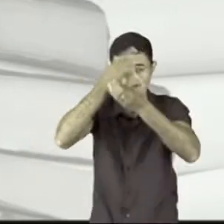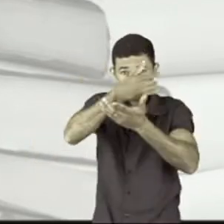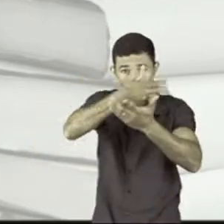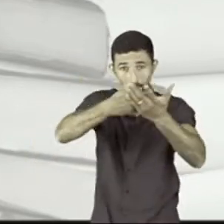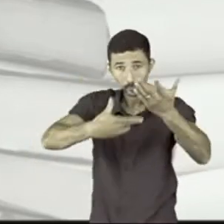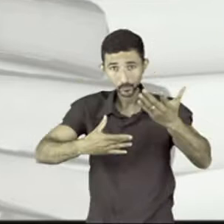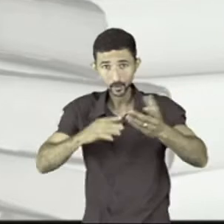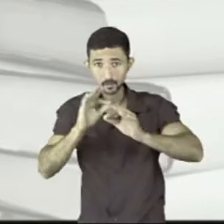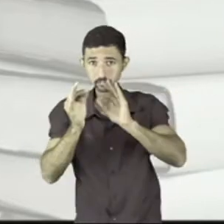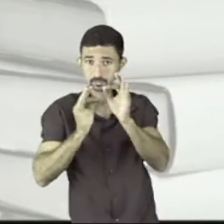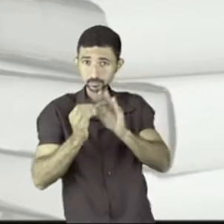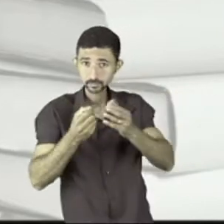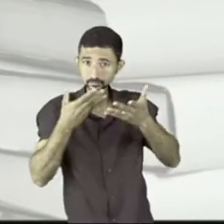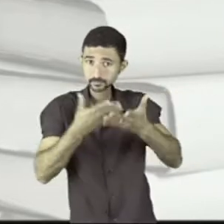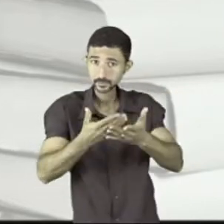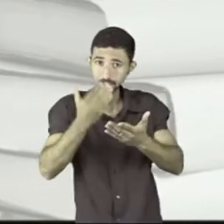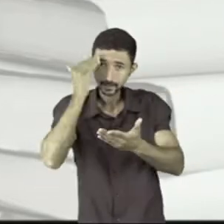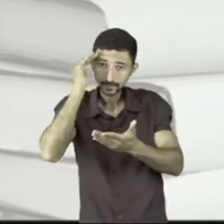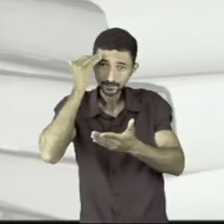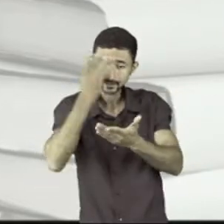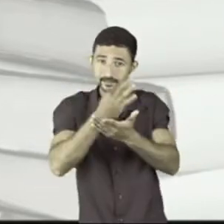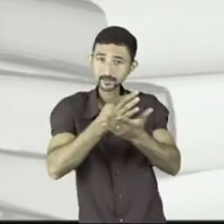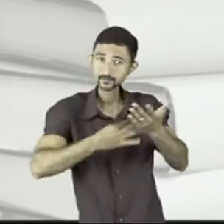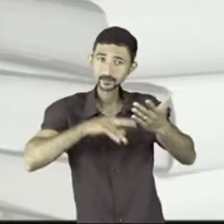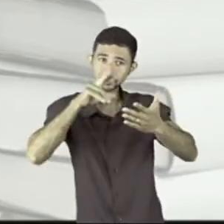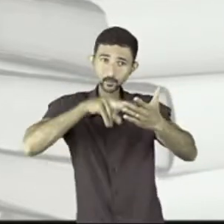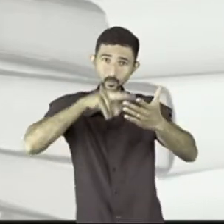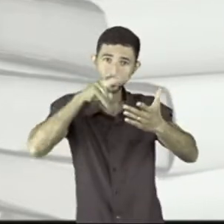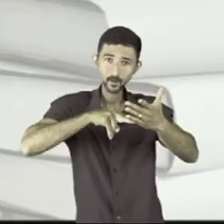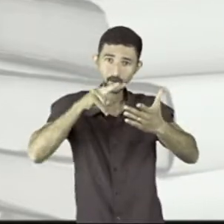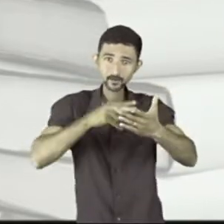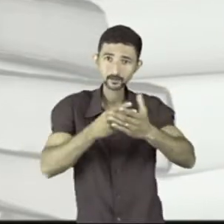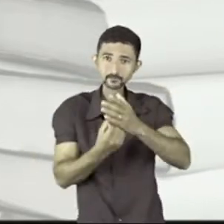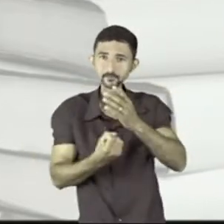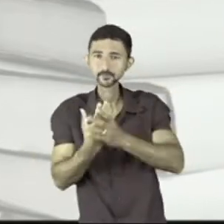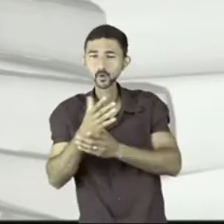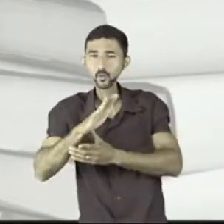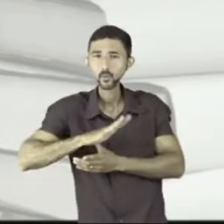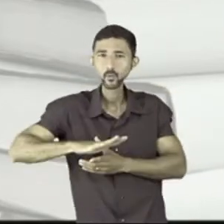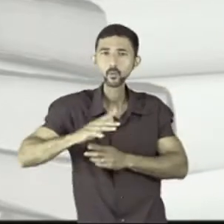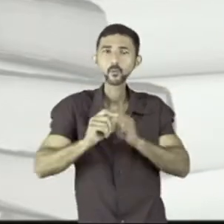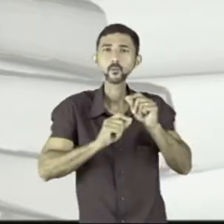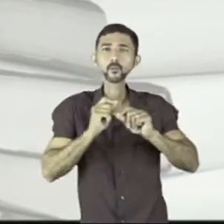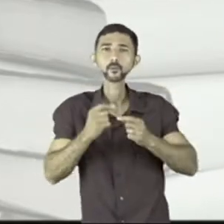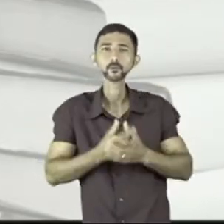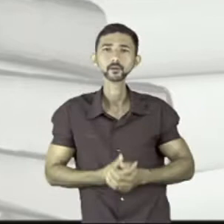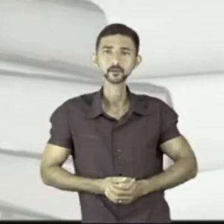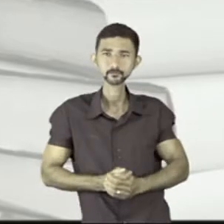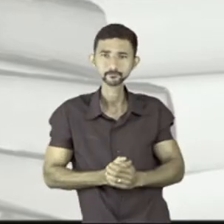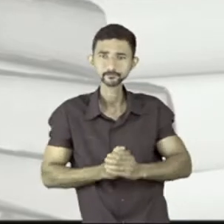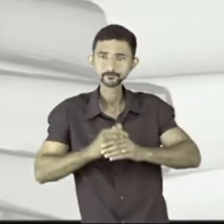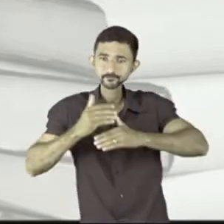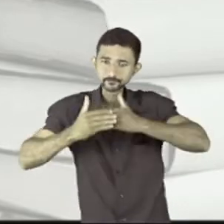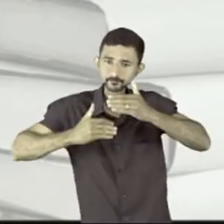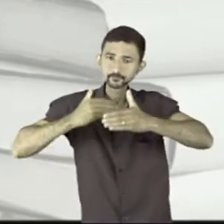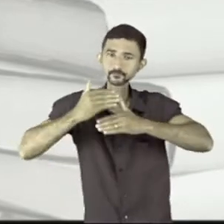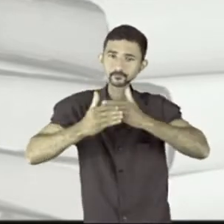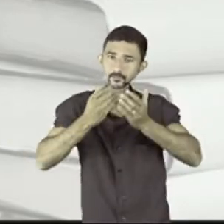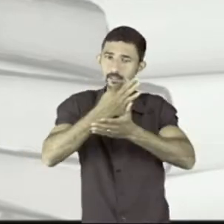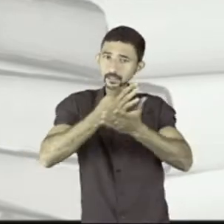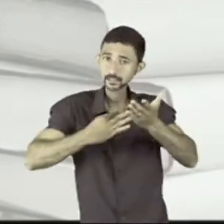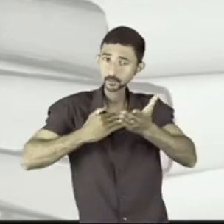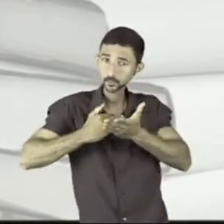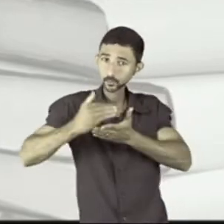sejam encadeadas na hora que você vai construir aquilo que nós chamamos de progressão